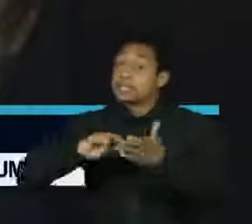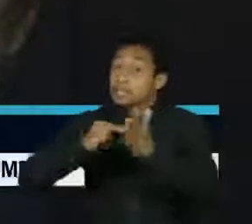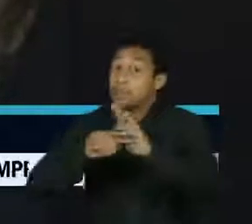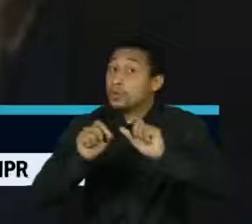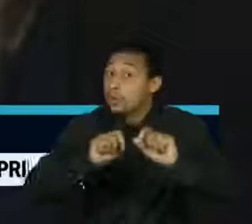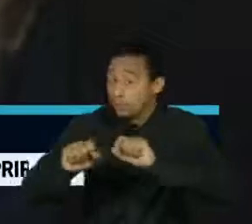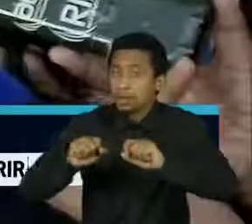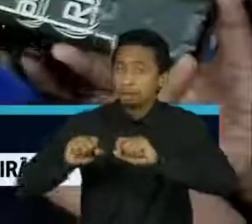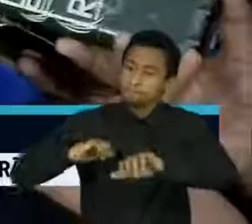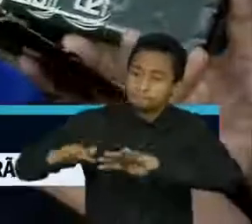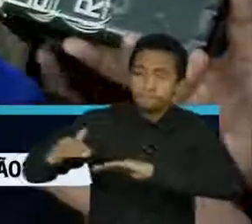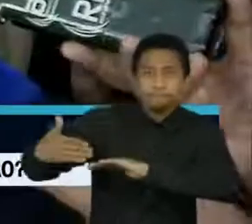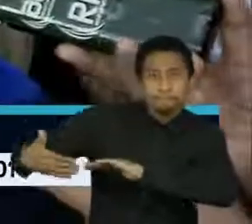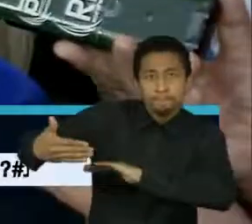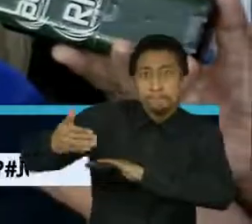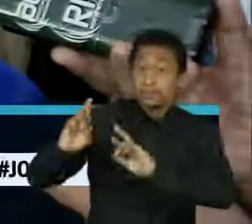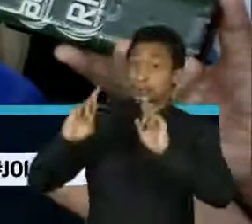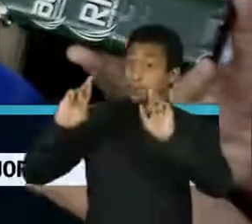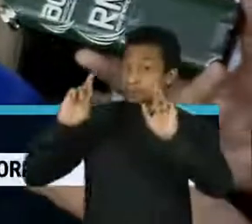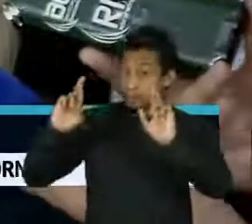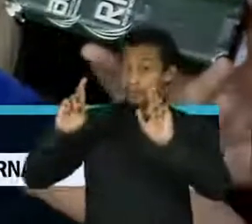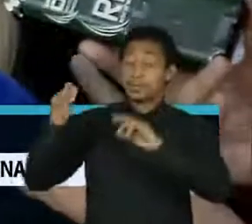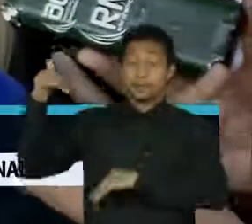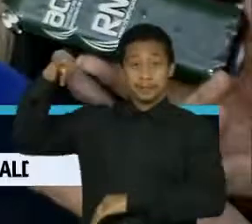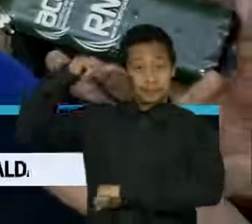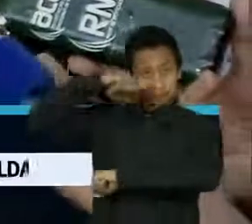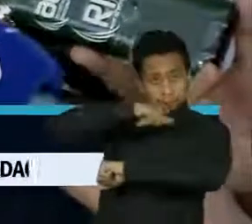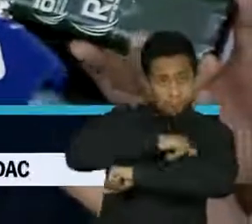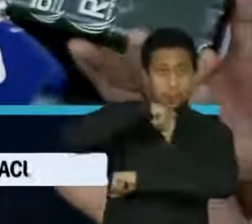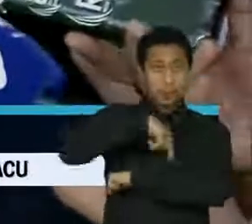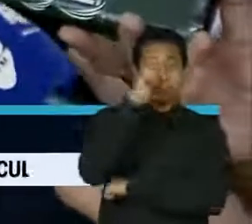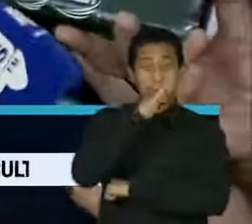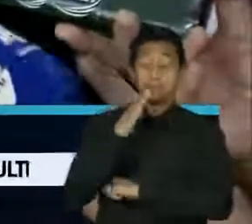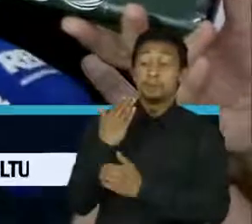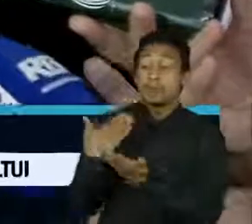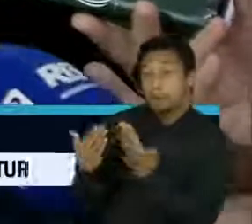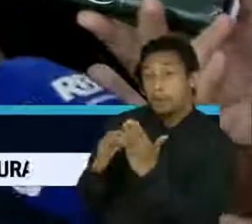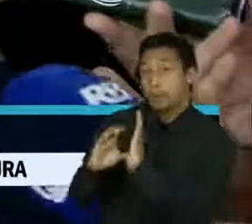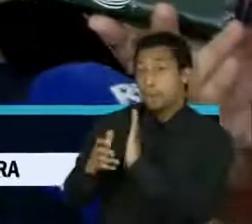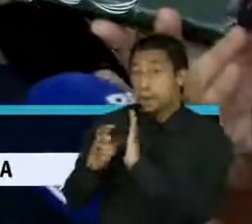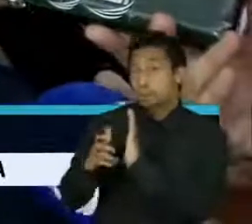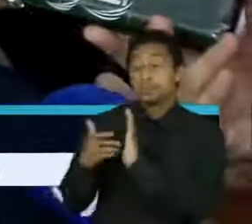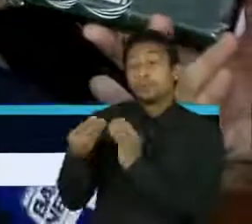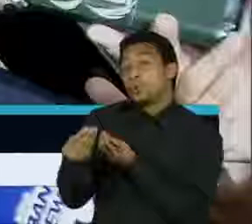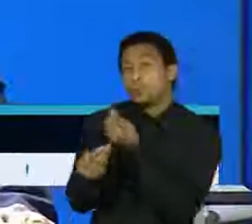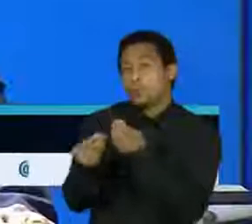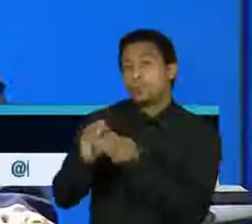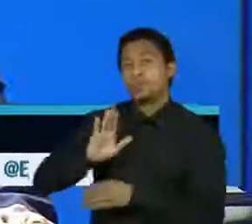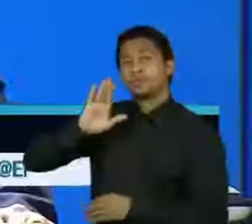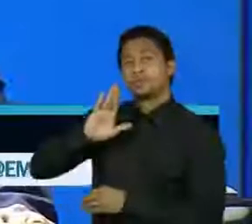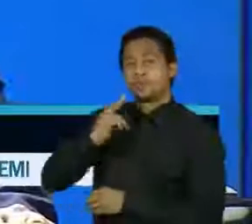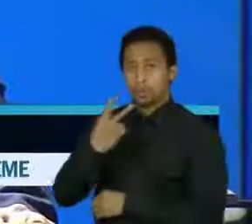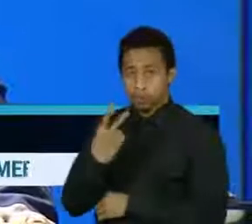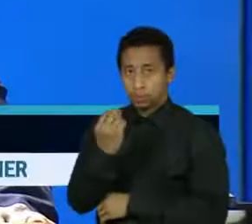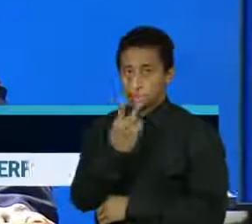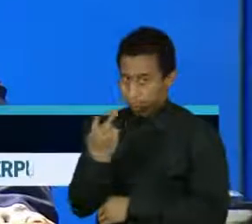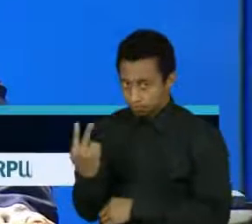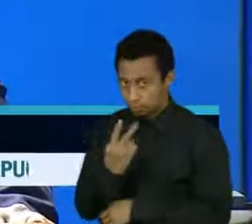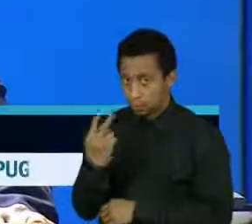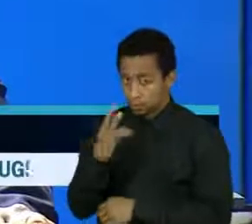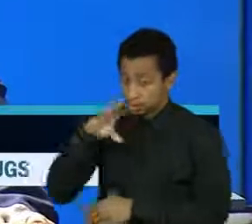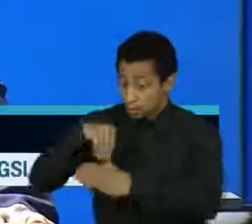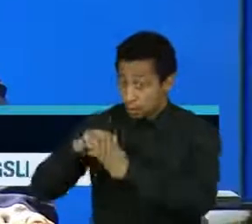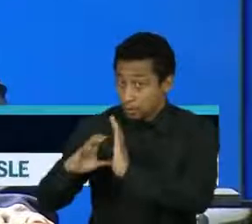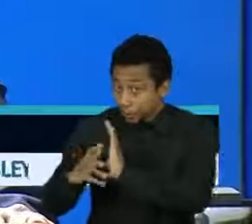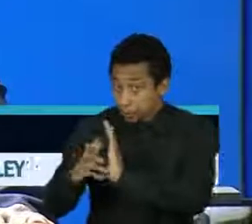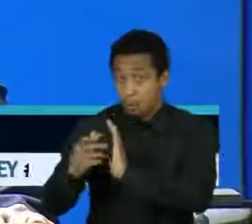criada nos últimos meses quando Moro veio ao Brasil para discutir com o Podemos sua situação em 2022. Dentro do partido, a corrente